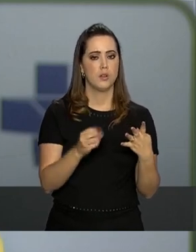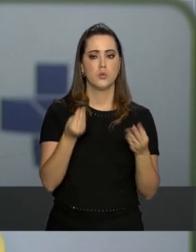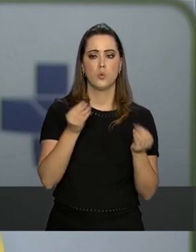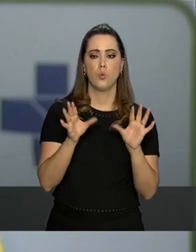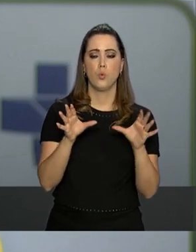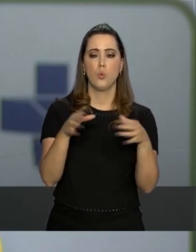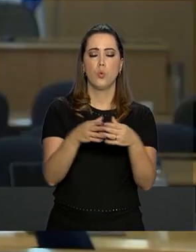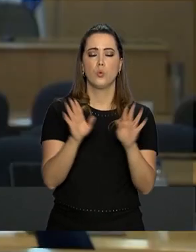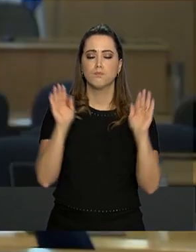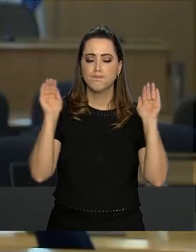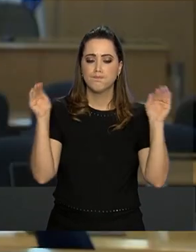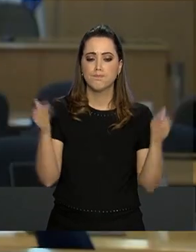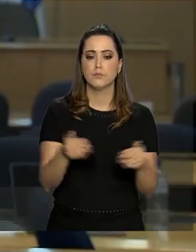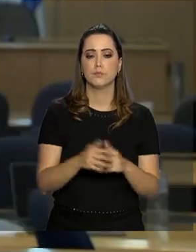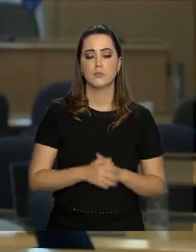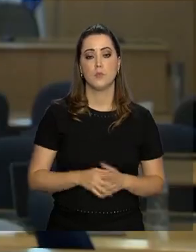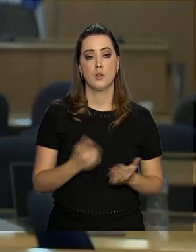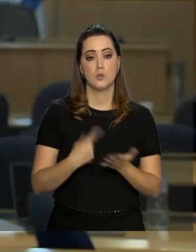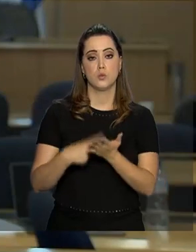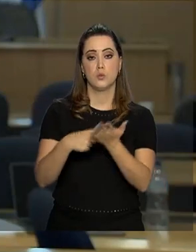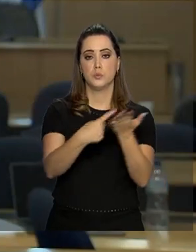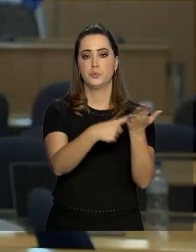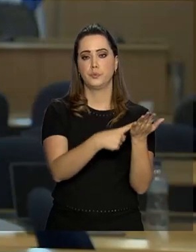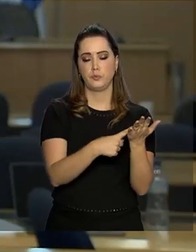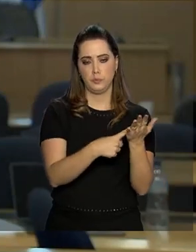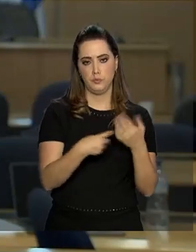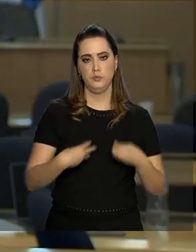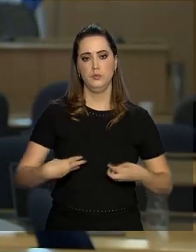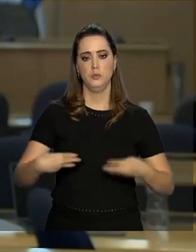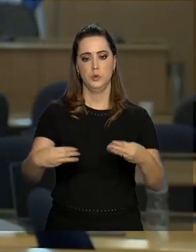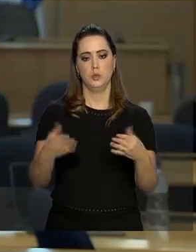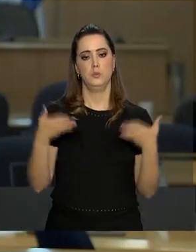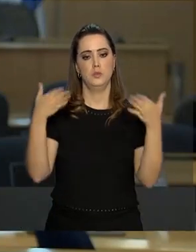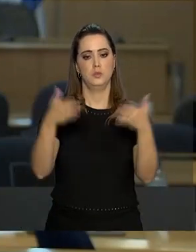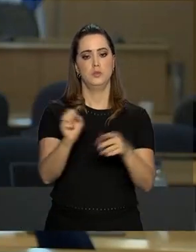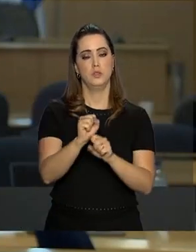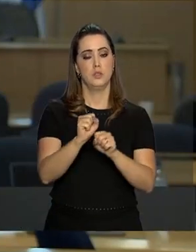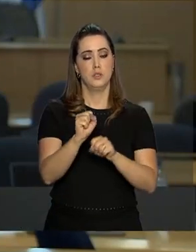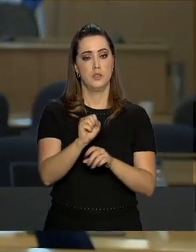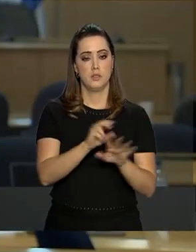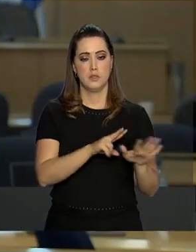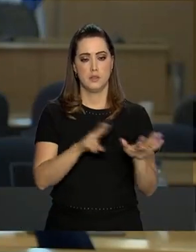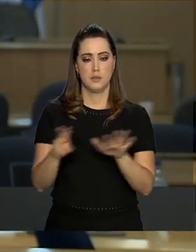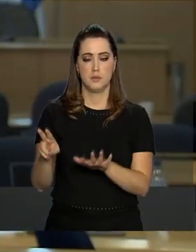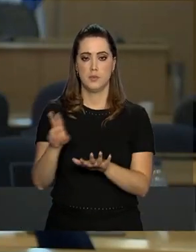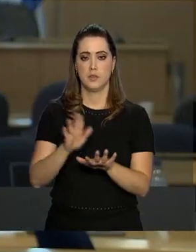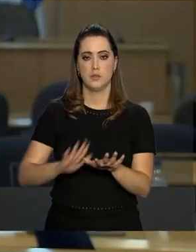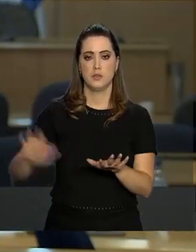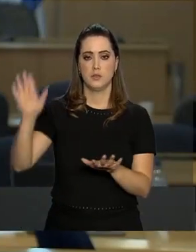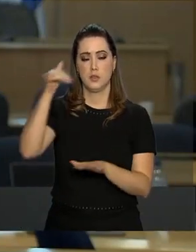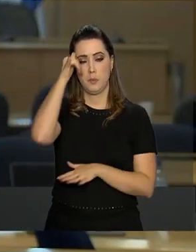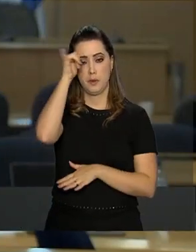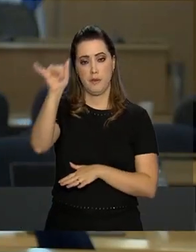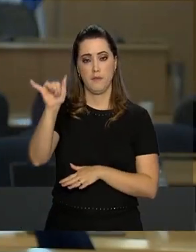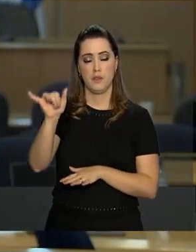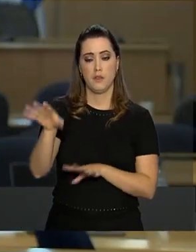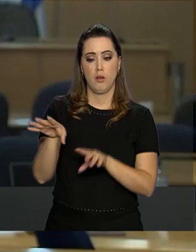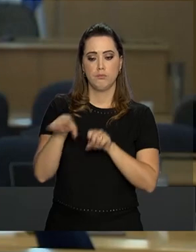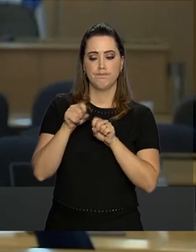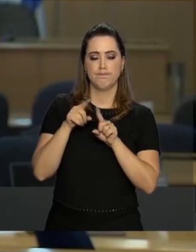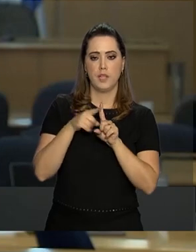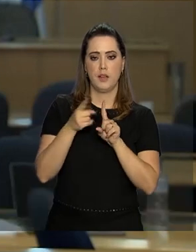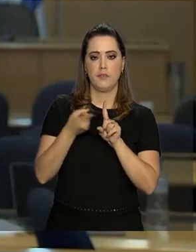o público-alvo. O acordo entre os ministérios faz parte da Semana Nacional de Prevenção da Gravidez na Adolescência.